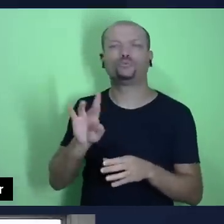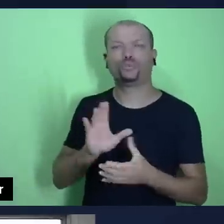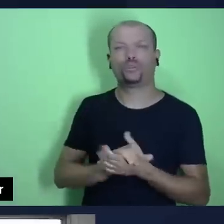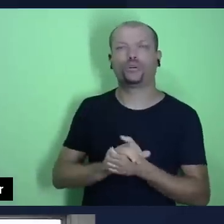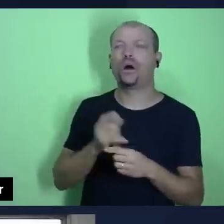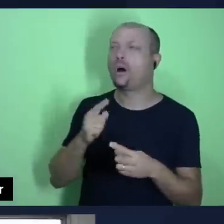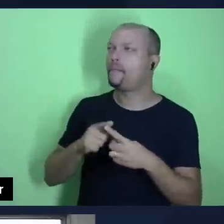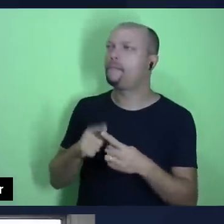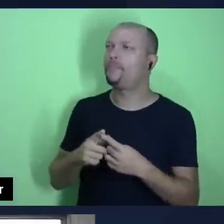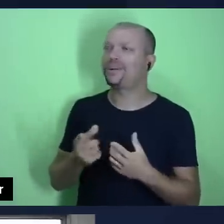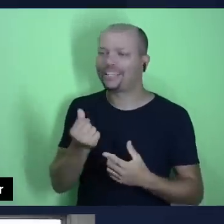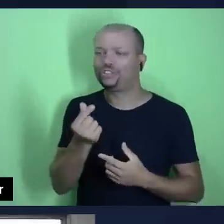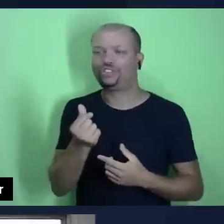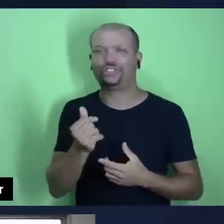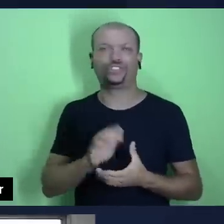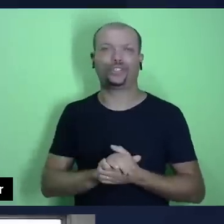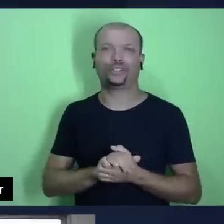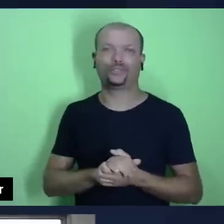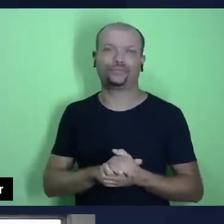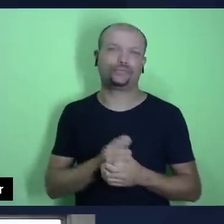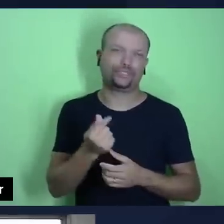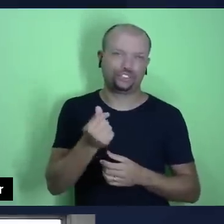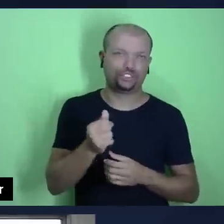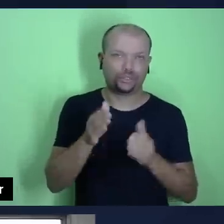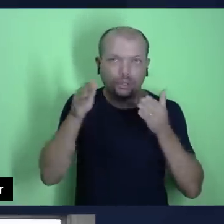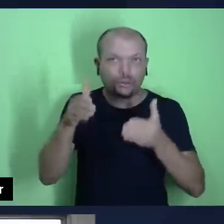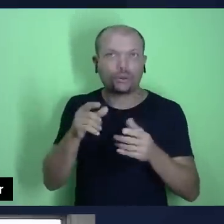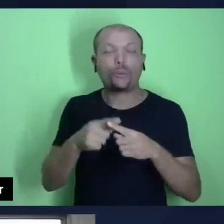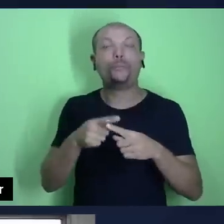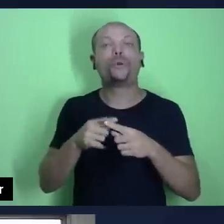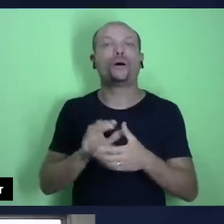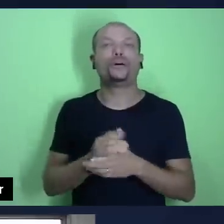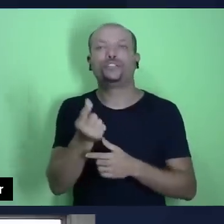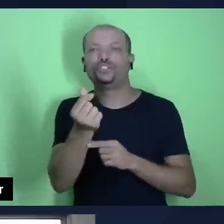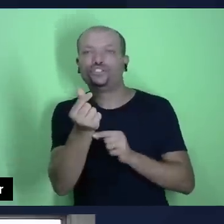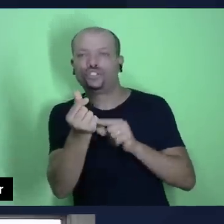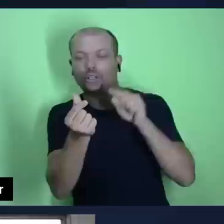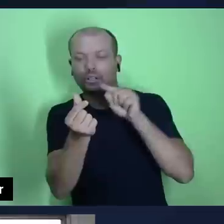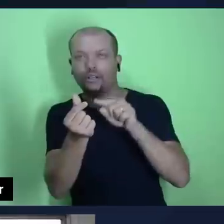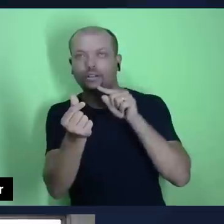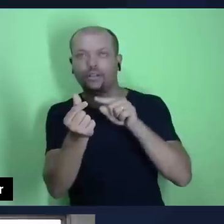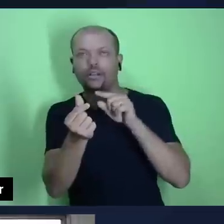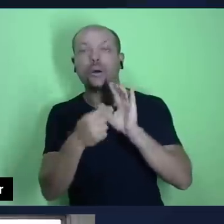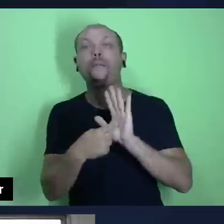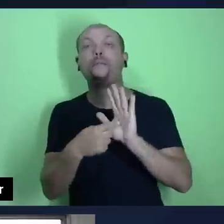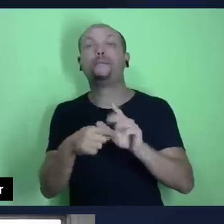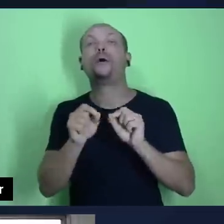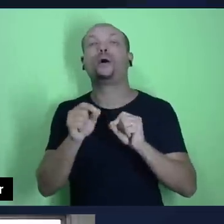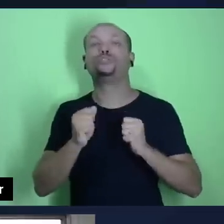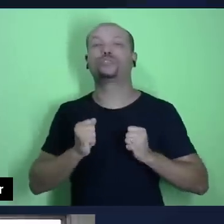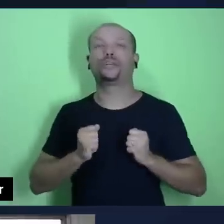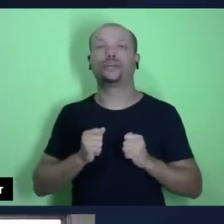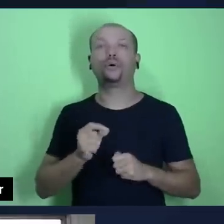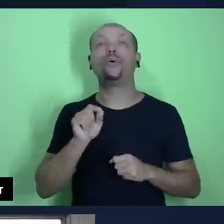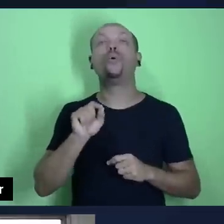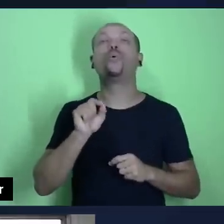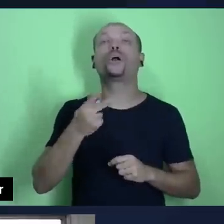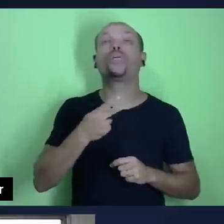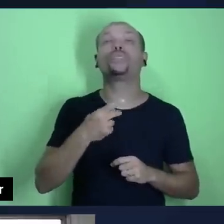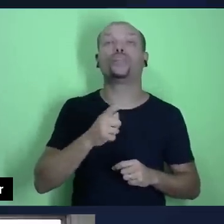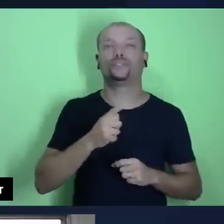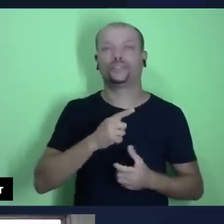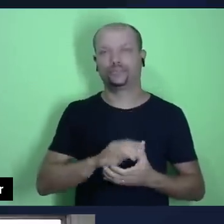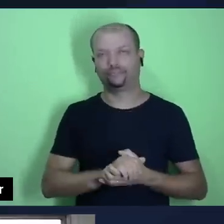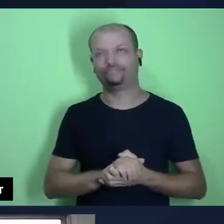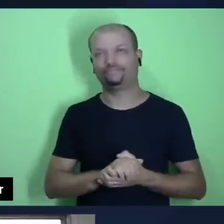mexe com o nosso dinheiro? Melhor dizendo, com dinheiro, sabe por quê? O dinheiro, pastor Júlio, ele revela as nossas posses. É através do